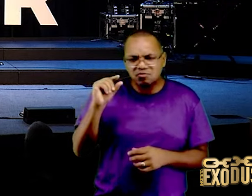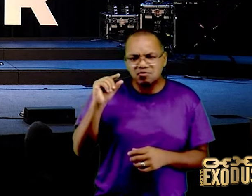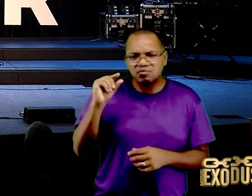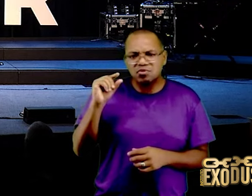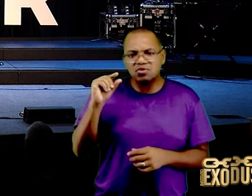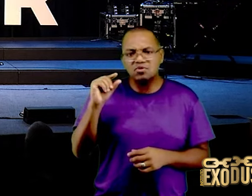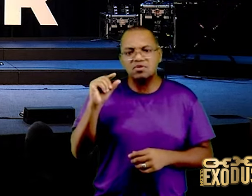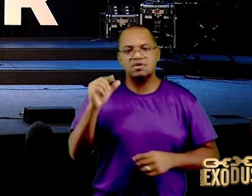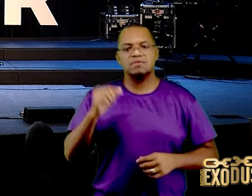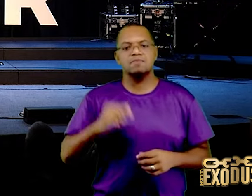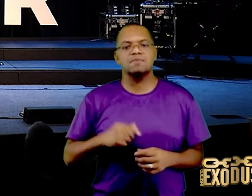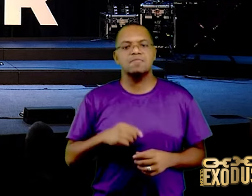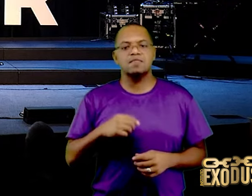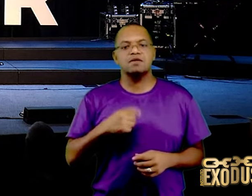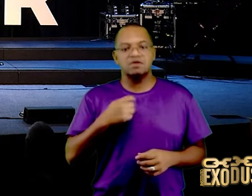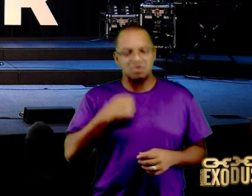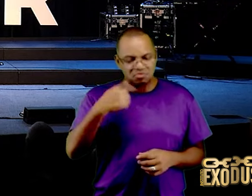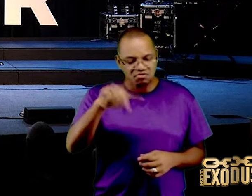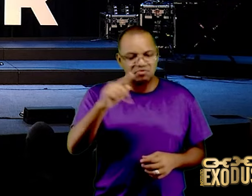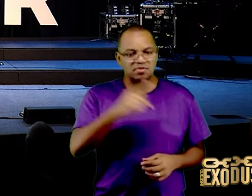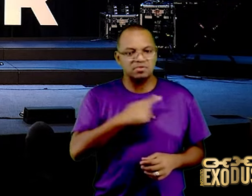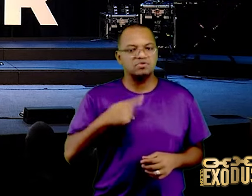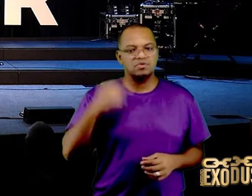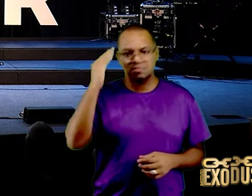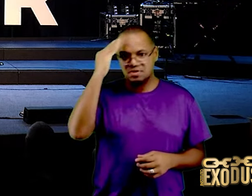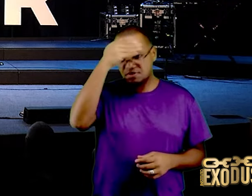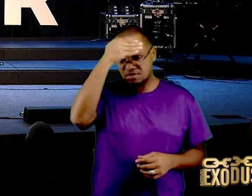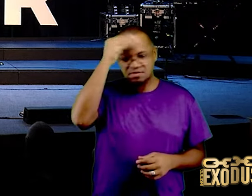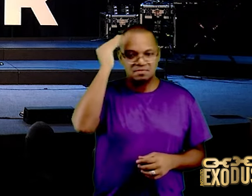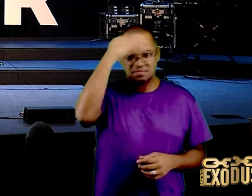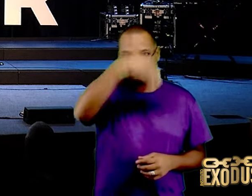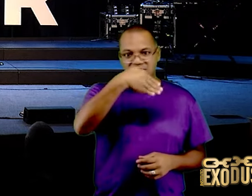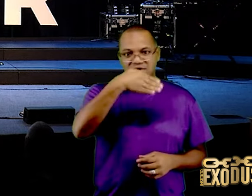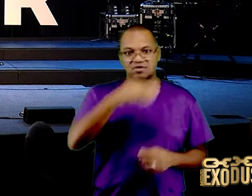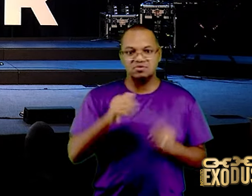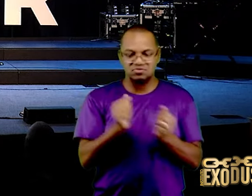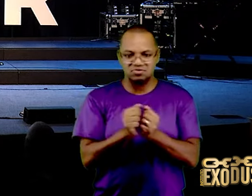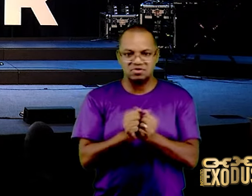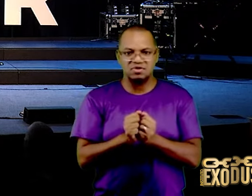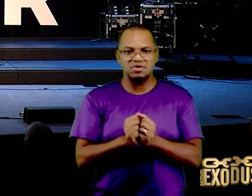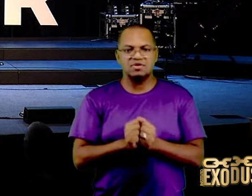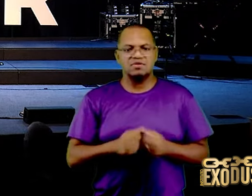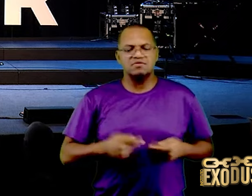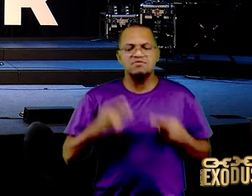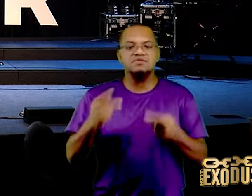fui lá, o pastor Marco foi comigo, nós estamos em cidades, que eles faziam,